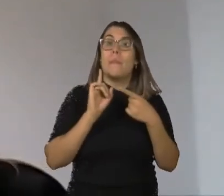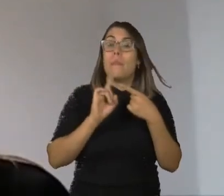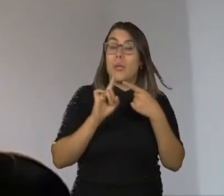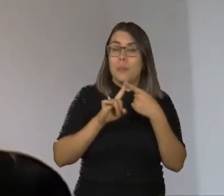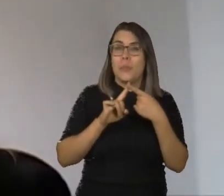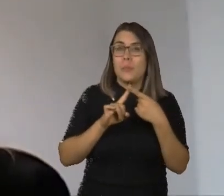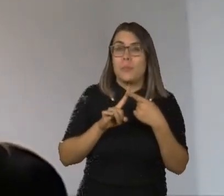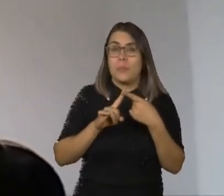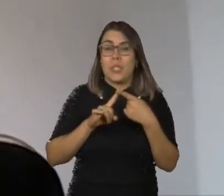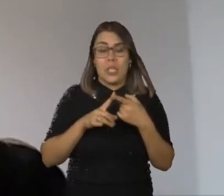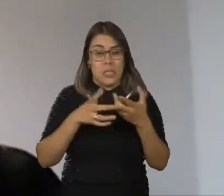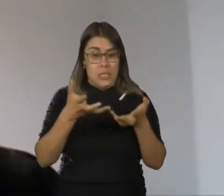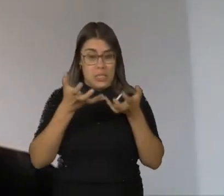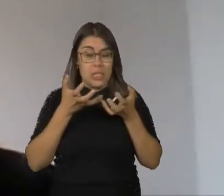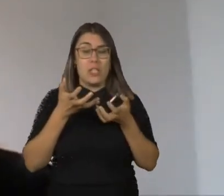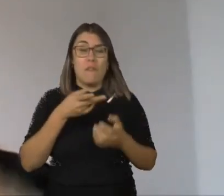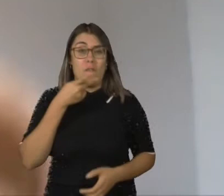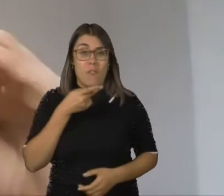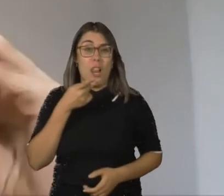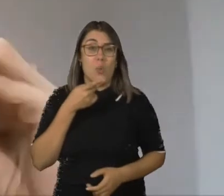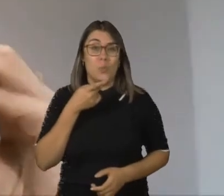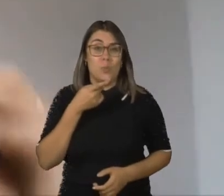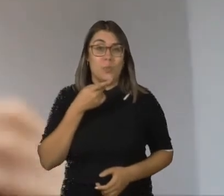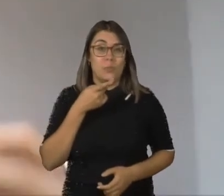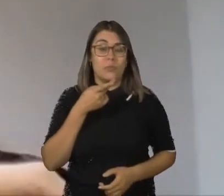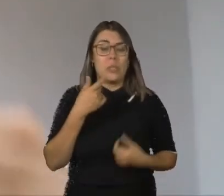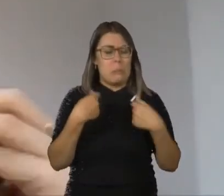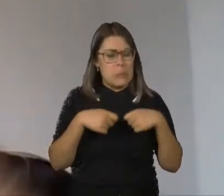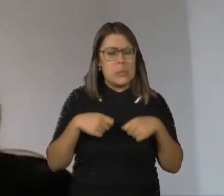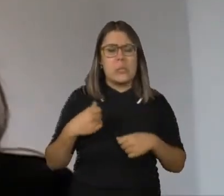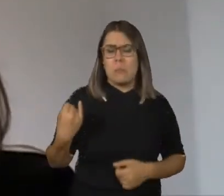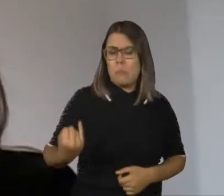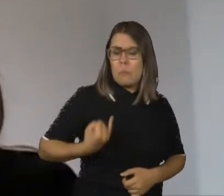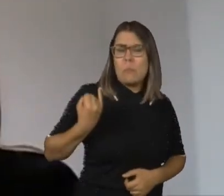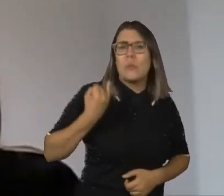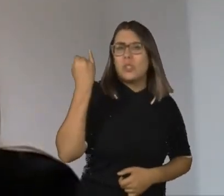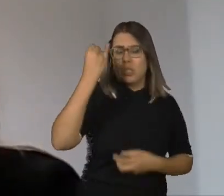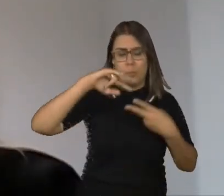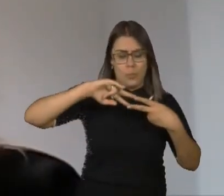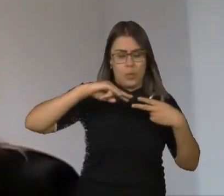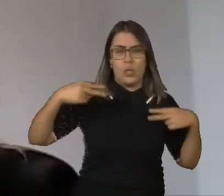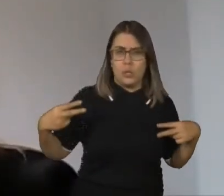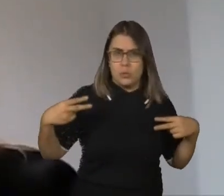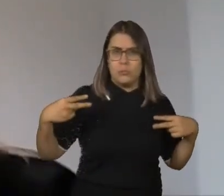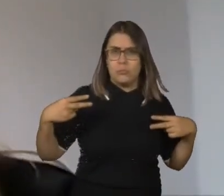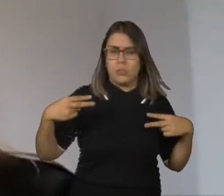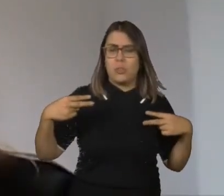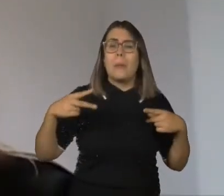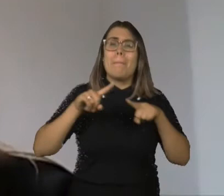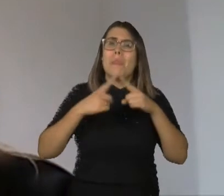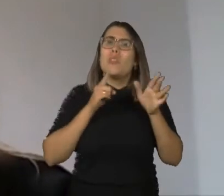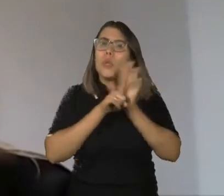afirmo isso, eu não nego a importância do aspecto orgânico, de forma nenhuma. Mas eu